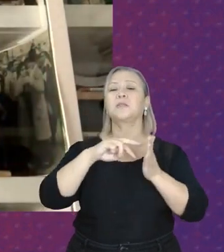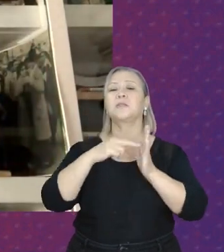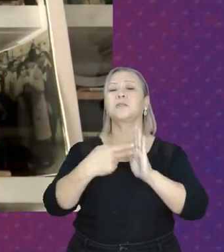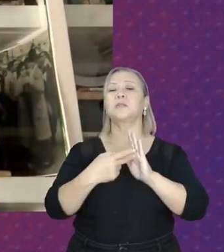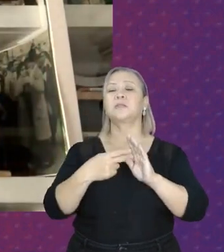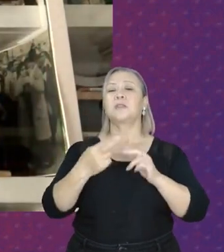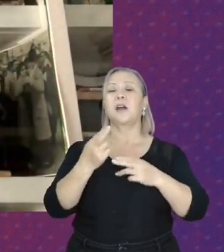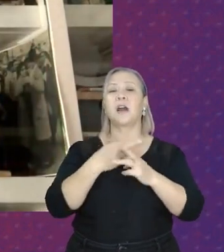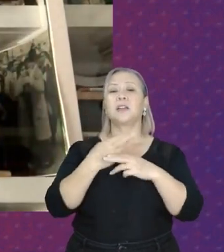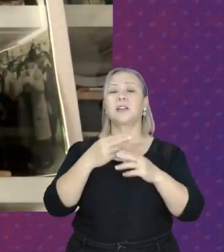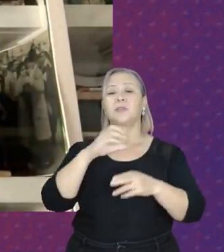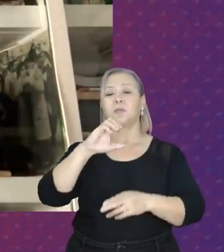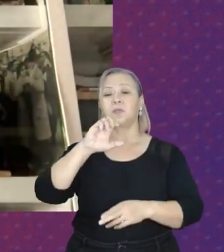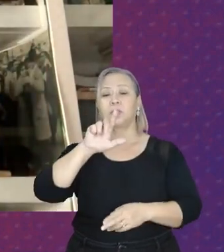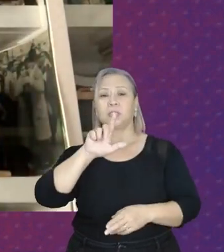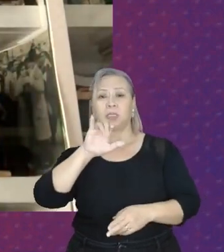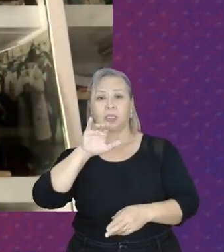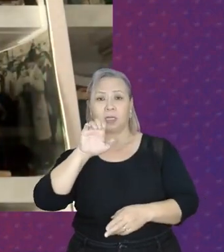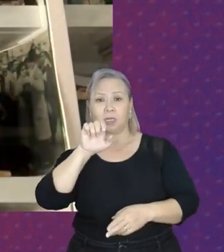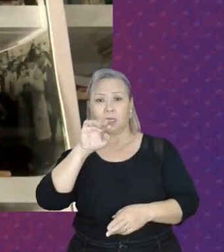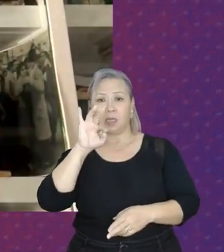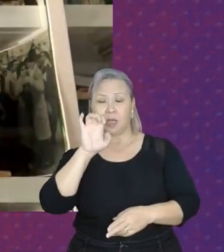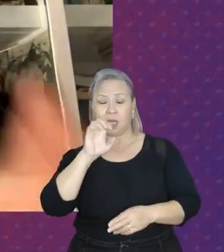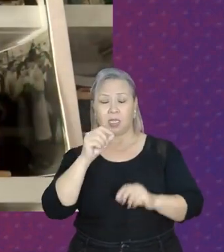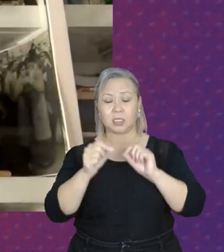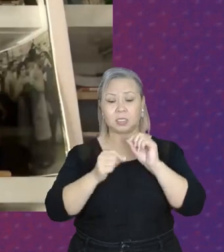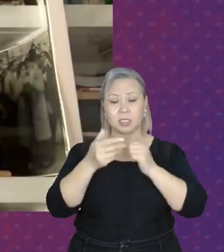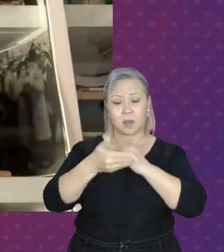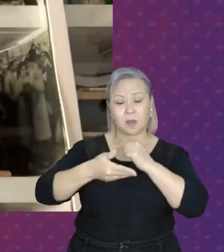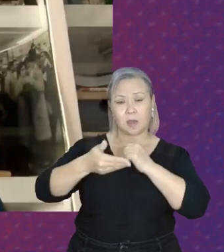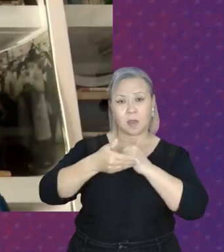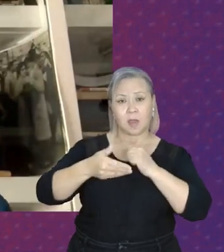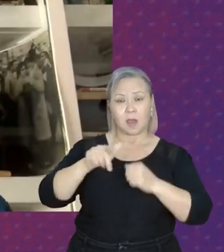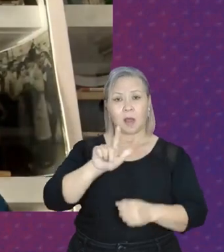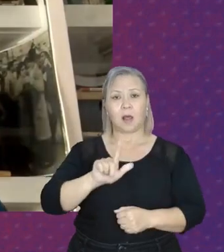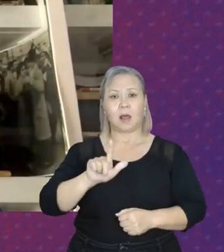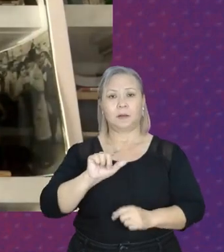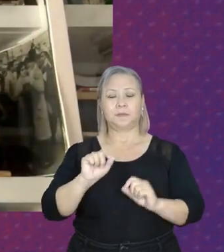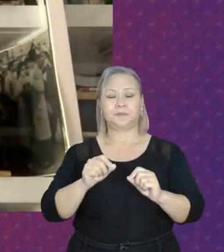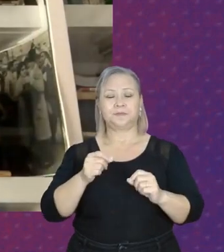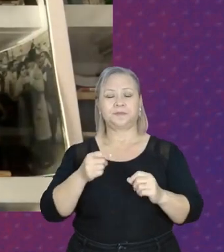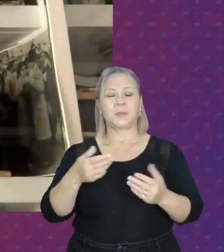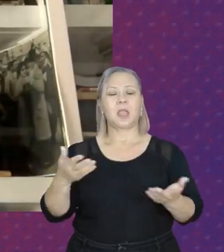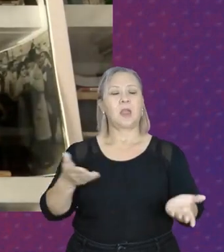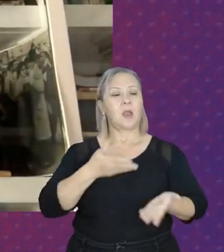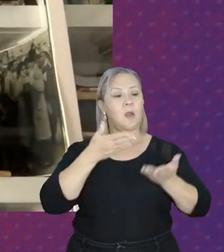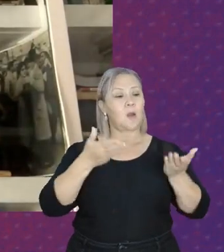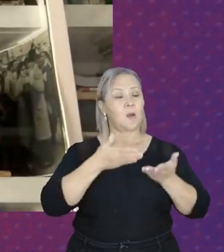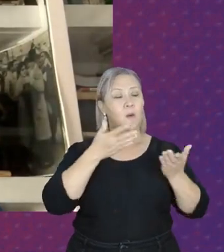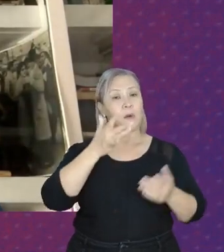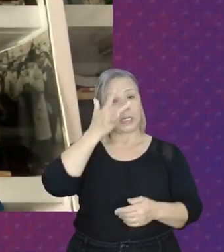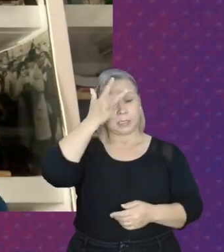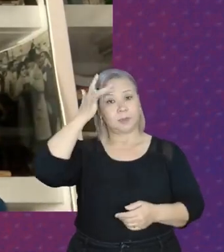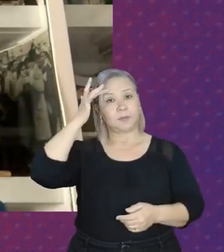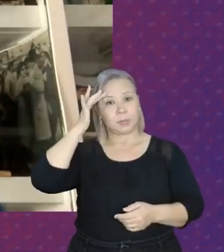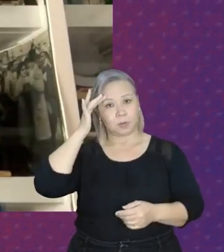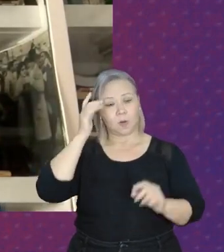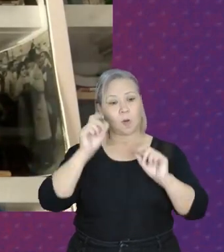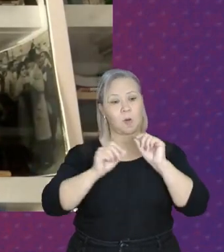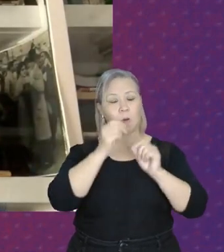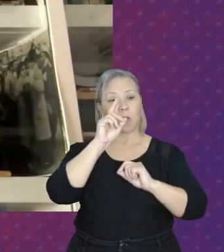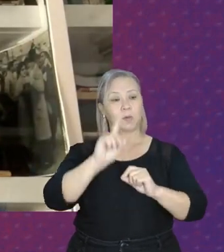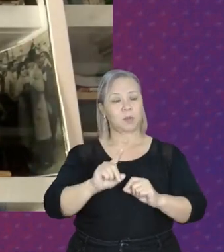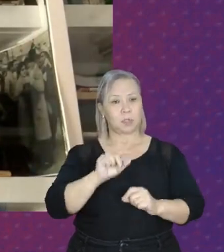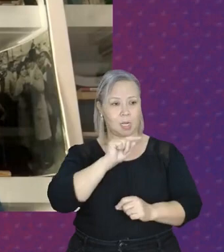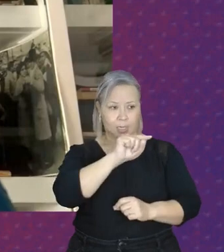clientela elas se fundam na seguinte lógica. Eu convenço as pessoas que o direito